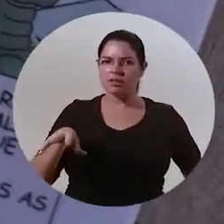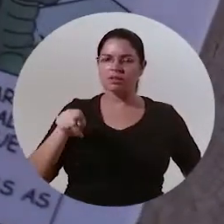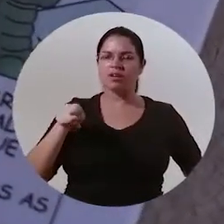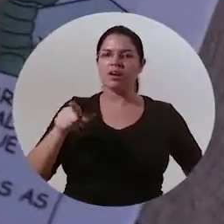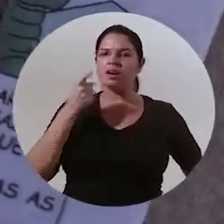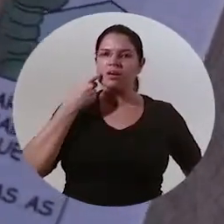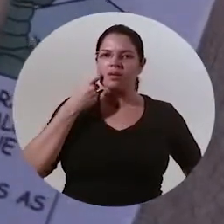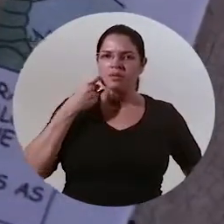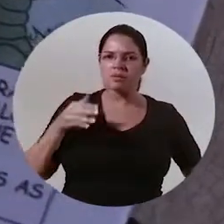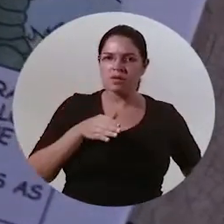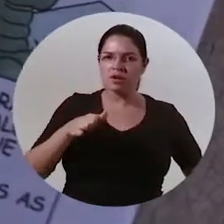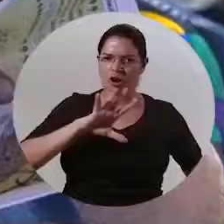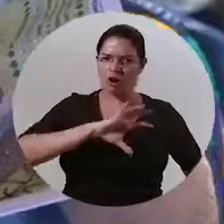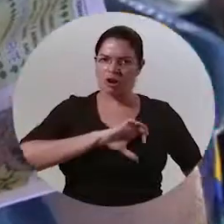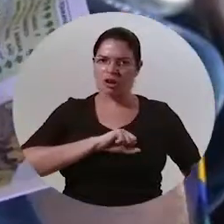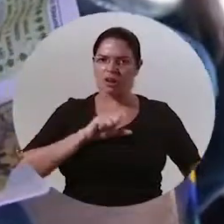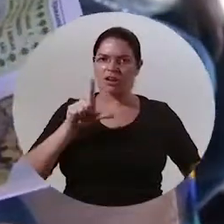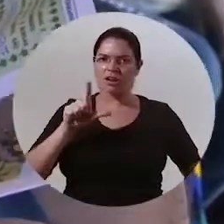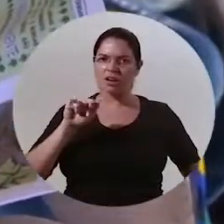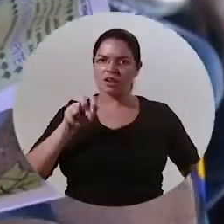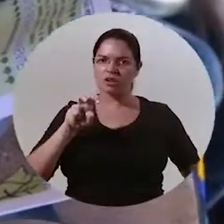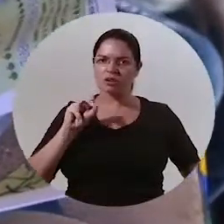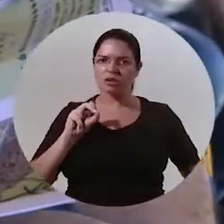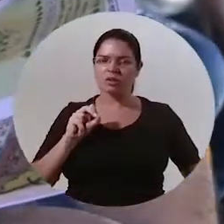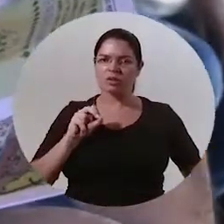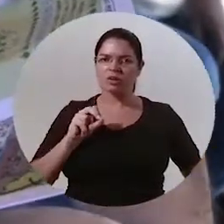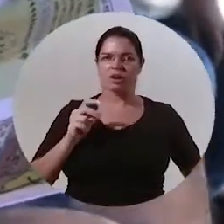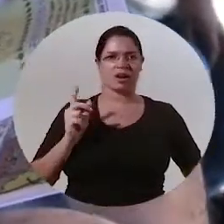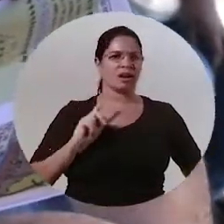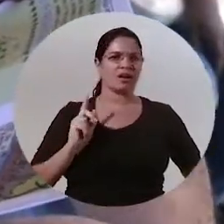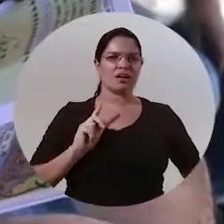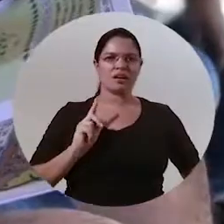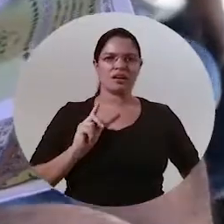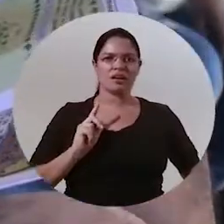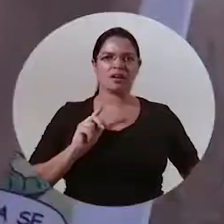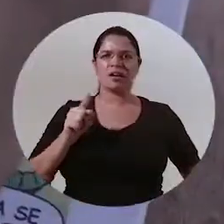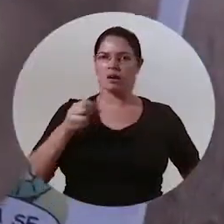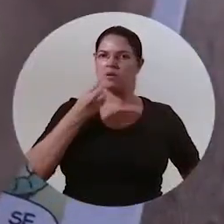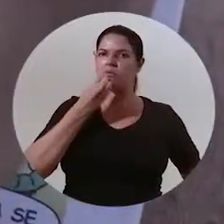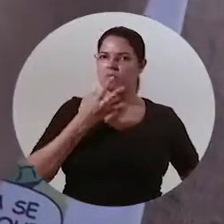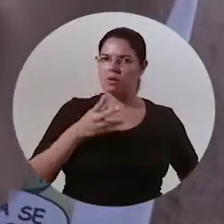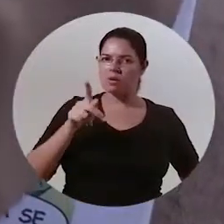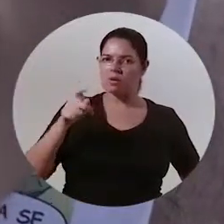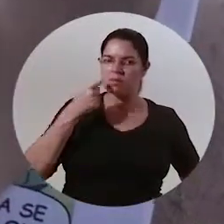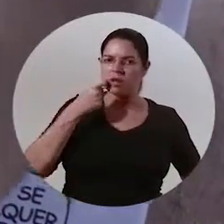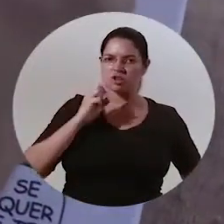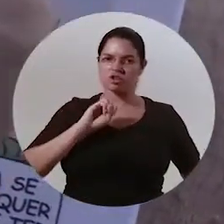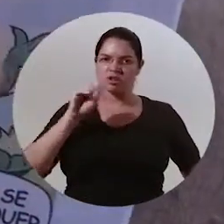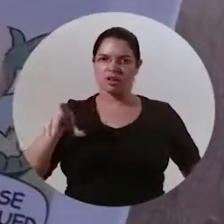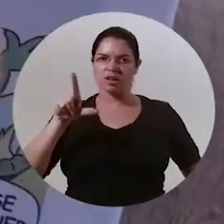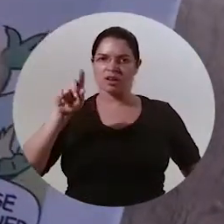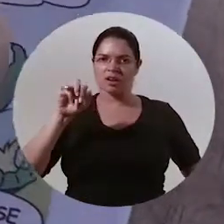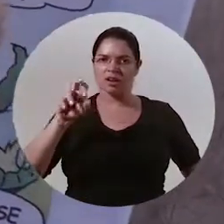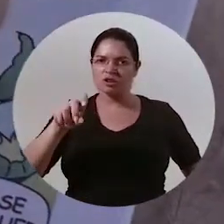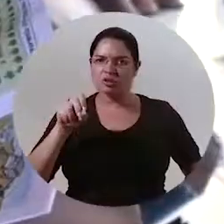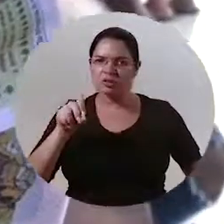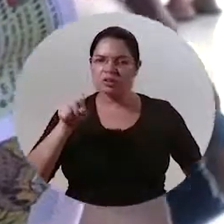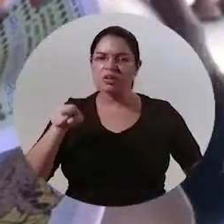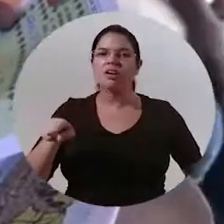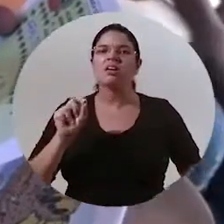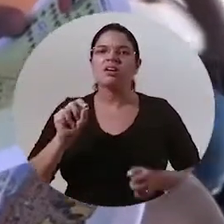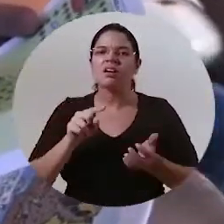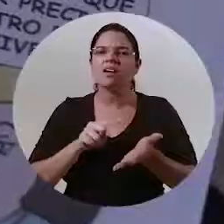beira do rio? e esse peixe será que ele gostou disso? vai ser bom pro peixe se jogar lixo lá?